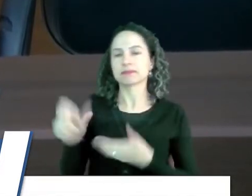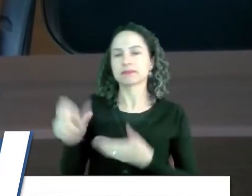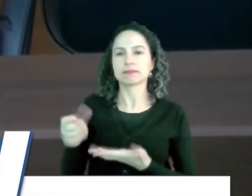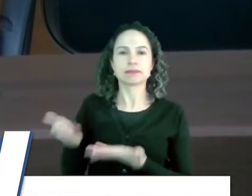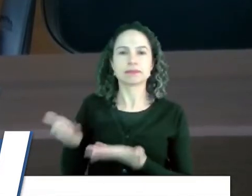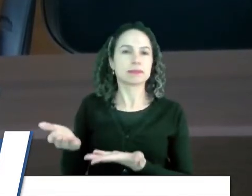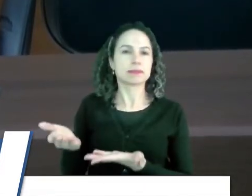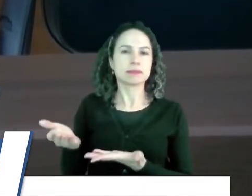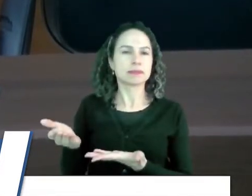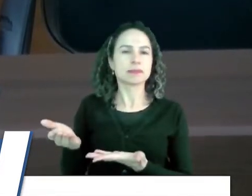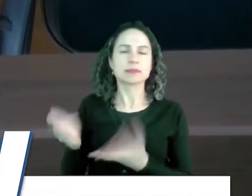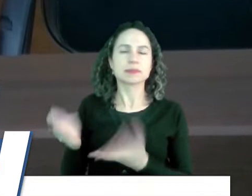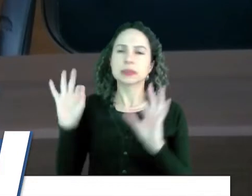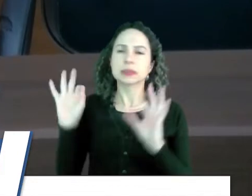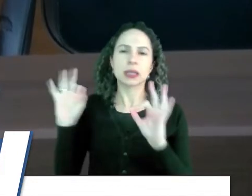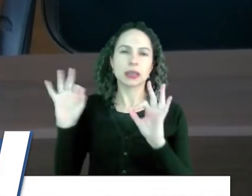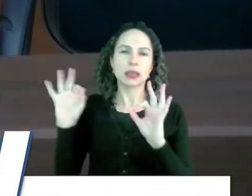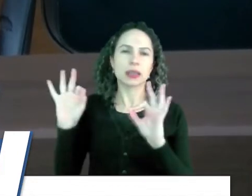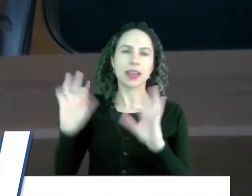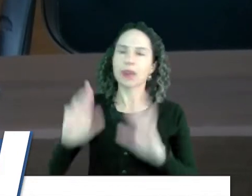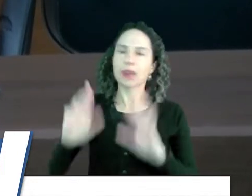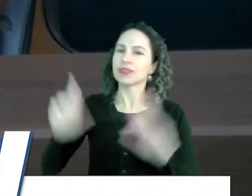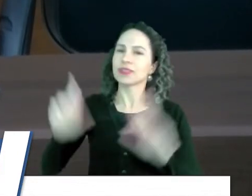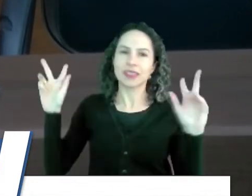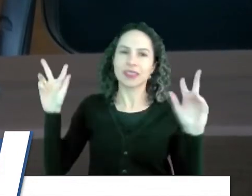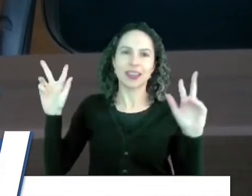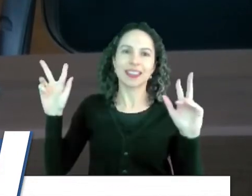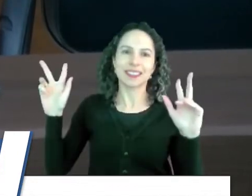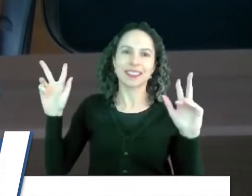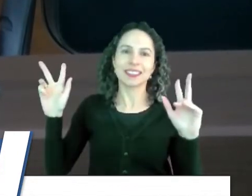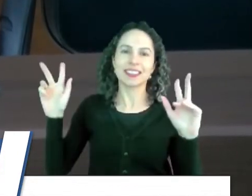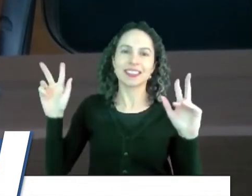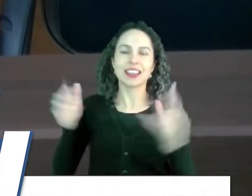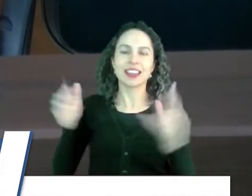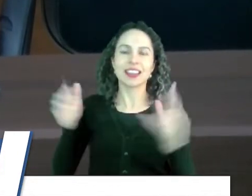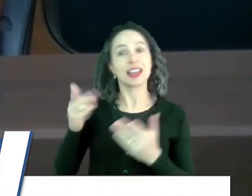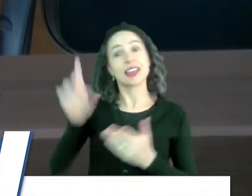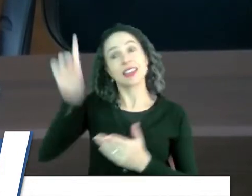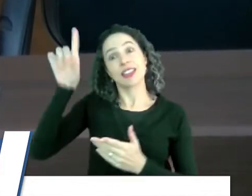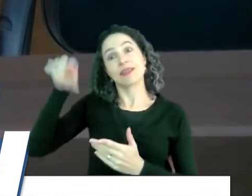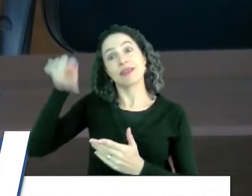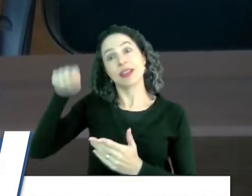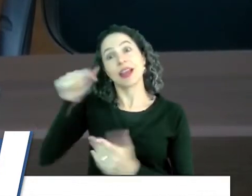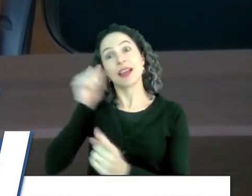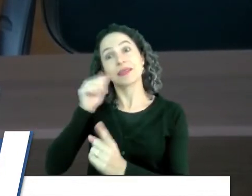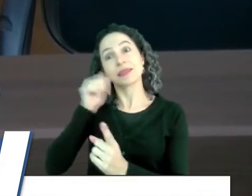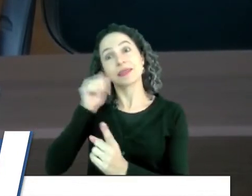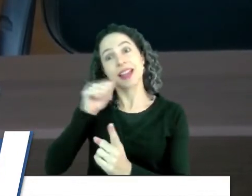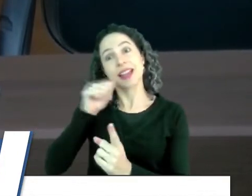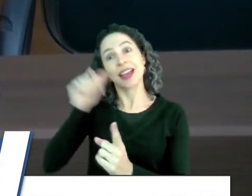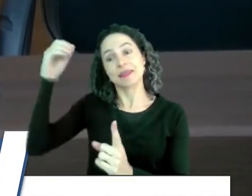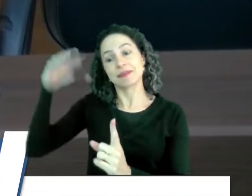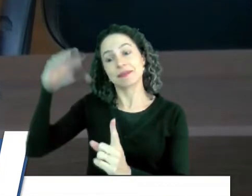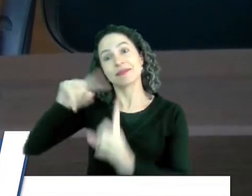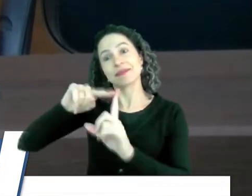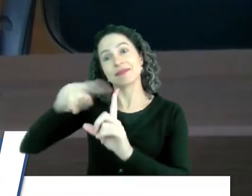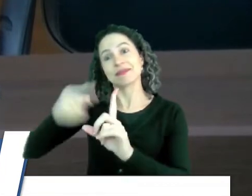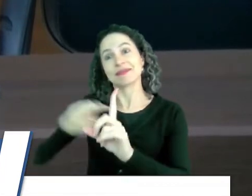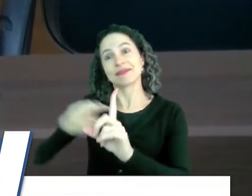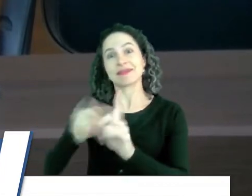muito especial, muito diferenciado, né, tanto é que Deus escolheu uma mulher para ser mãe dele, né, então...